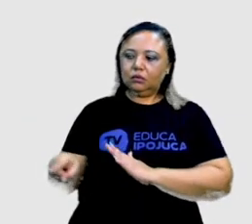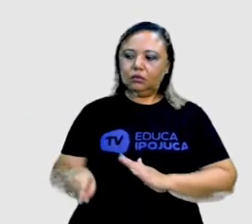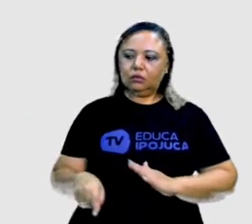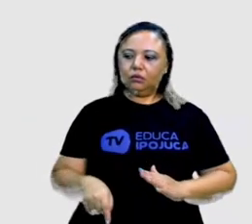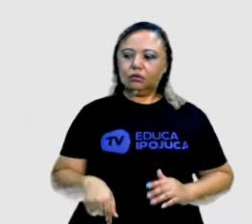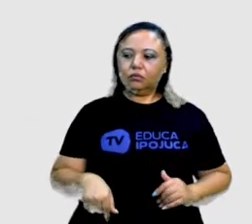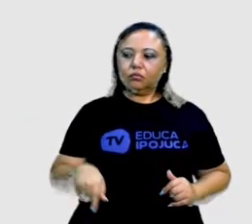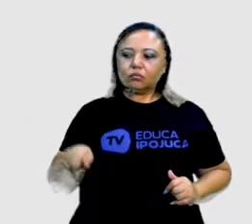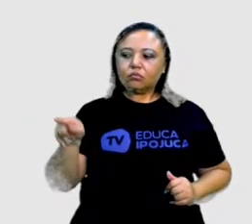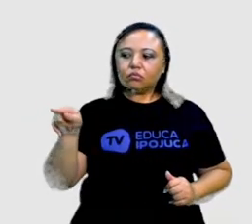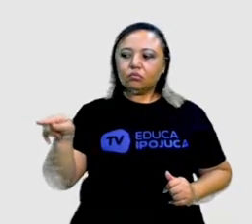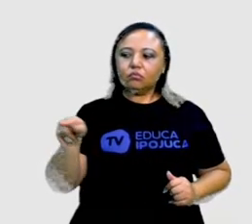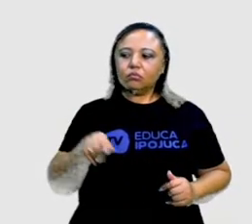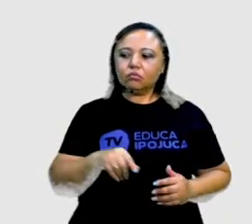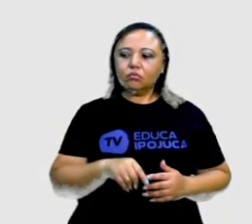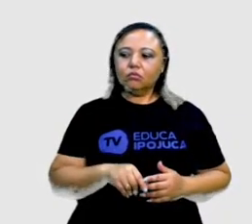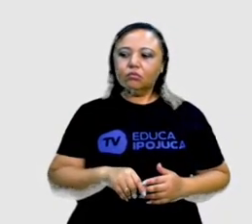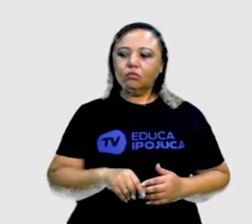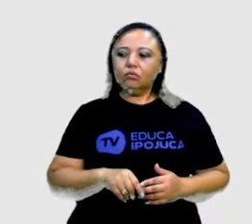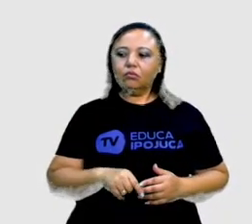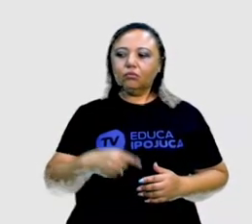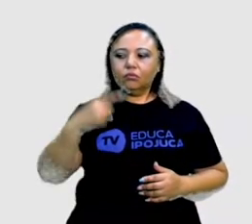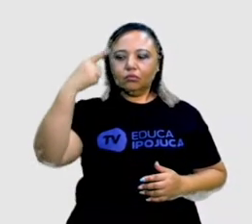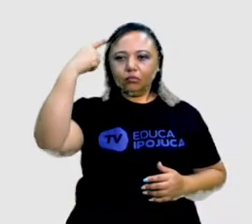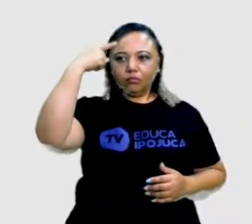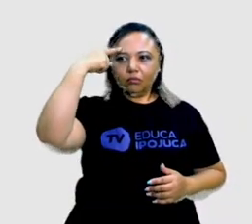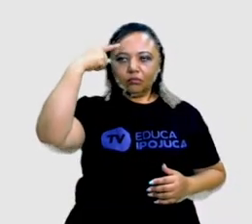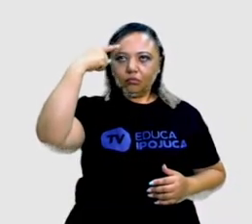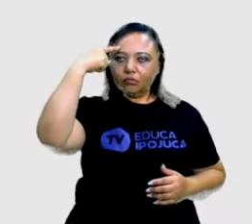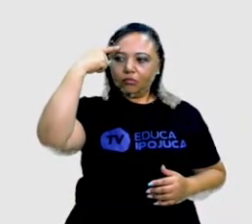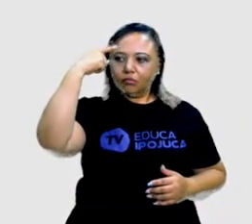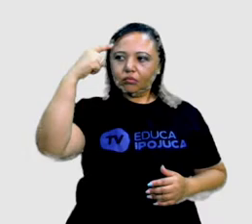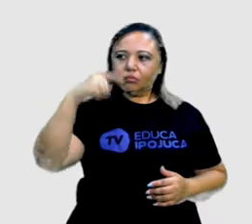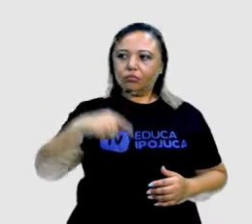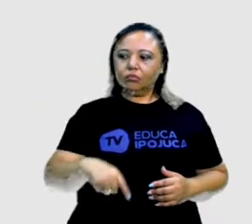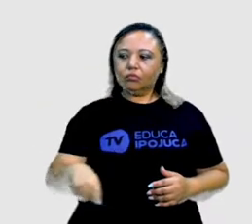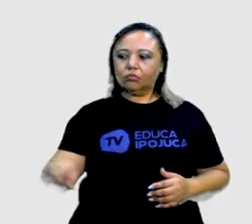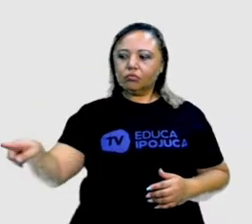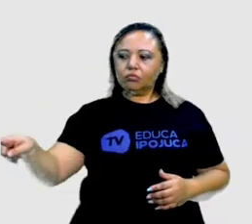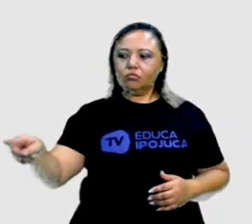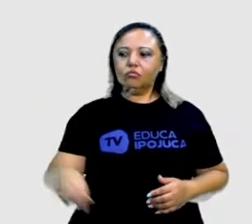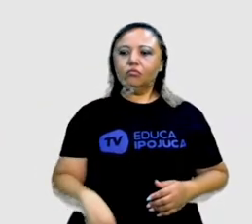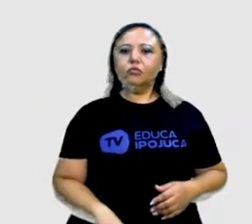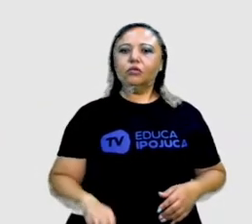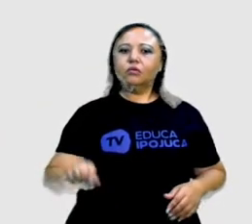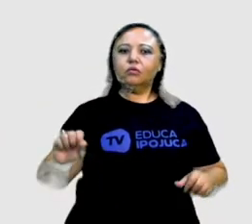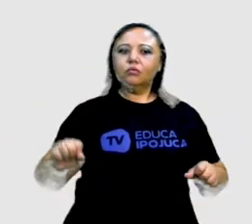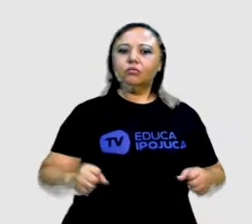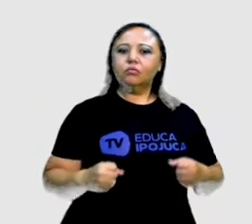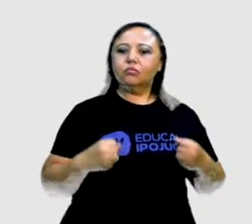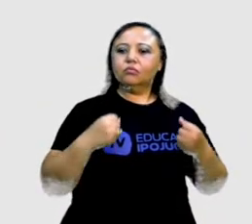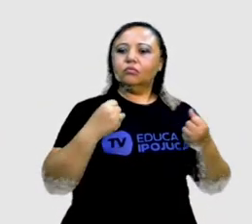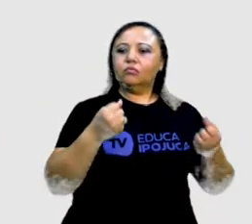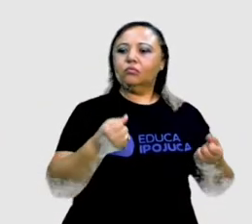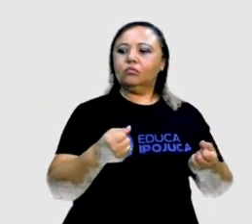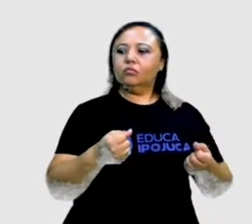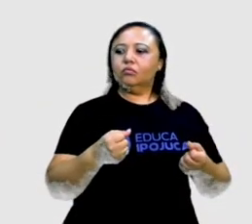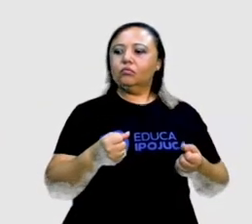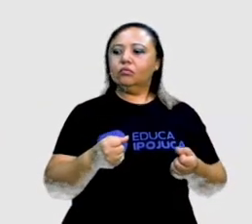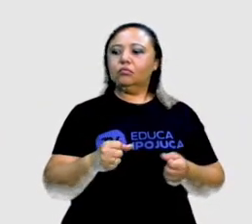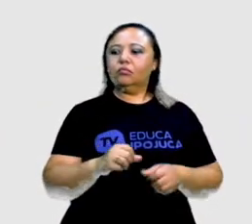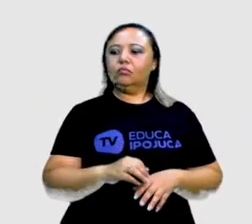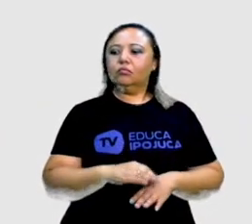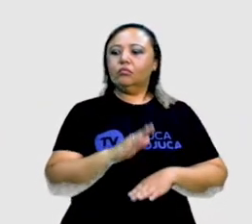Emily, qual o pensamento em sua mente a fez tomar tal atitude? Emily